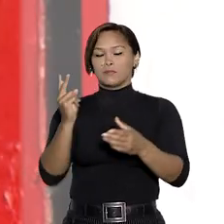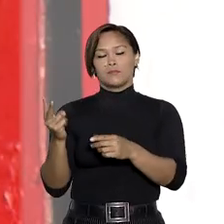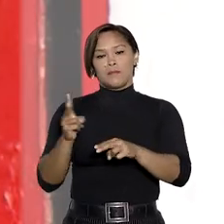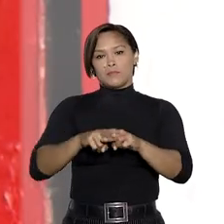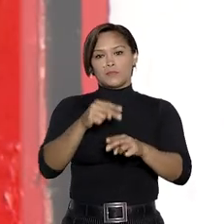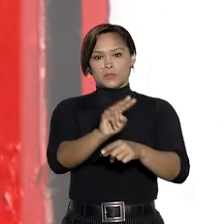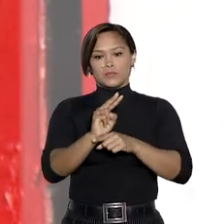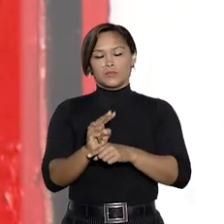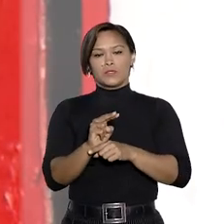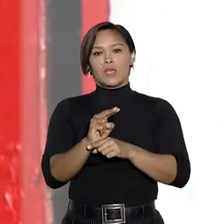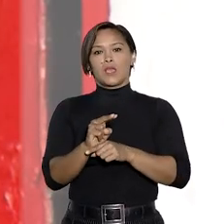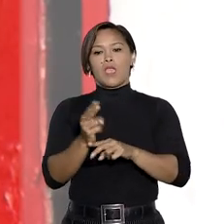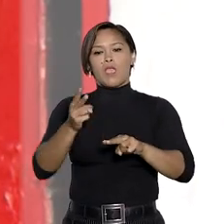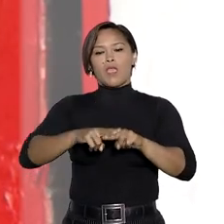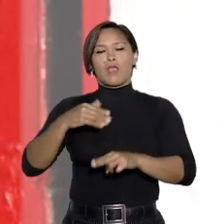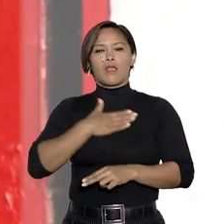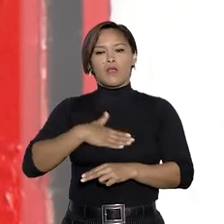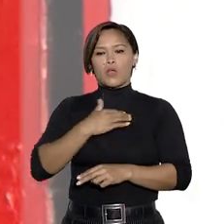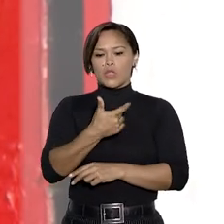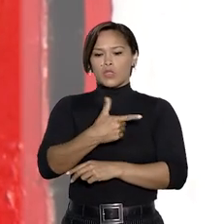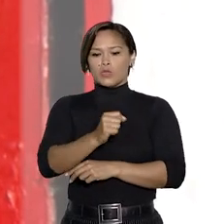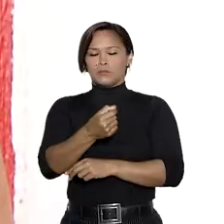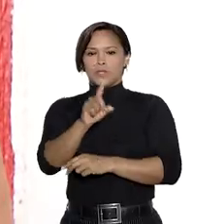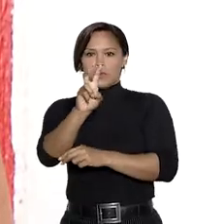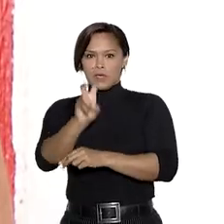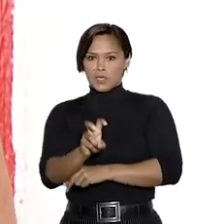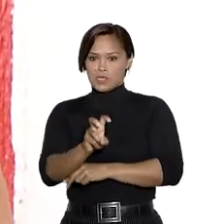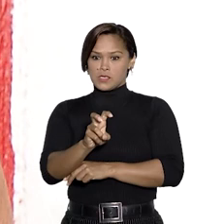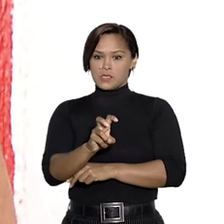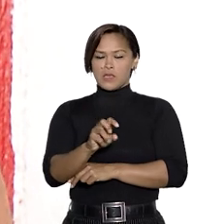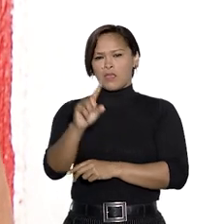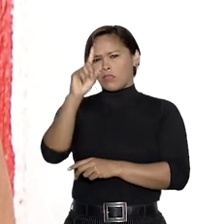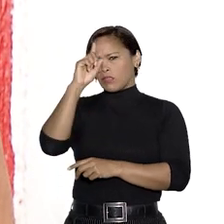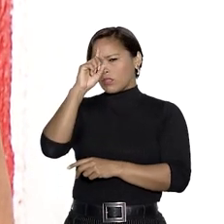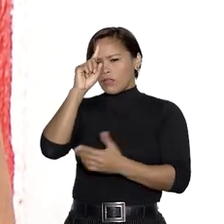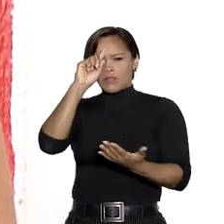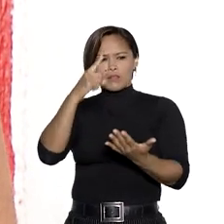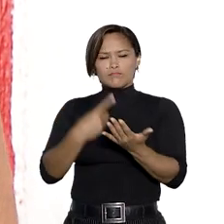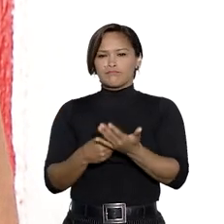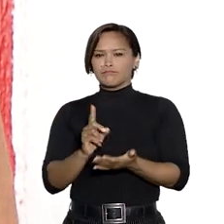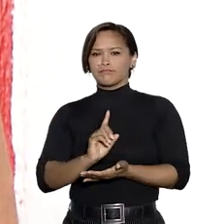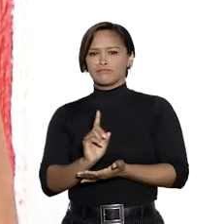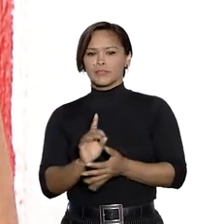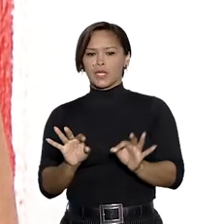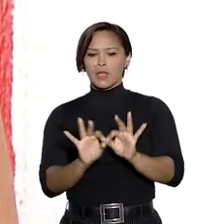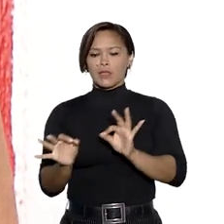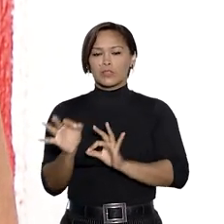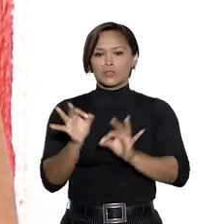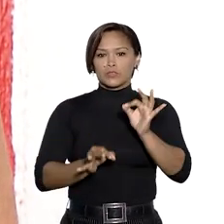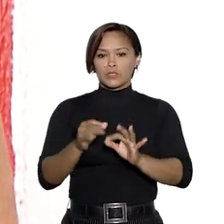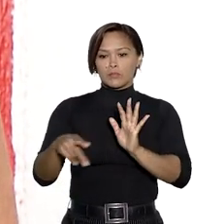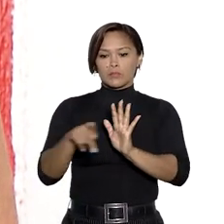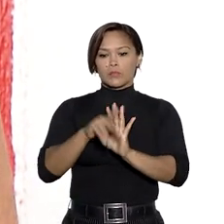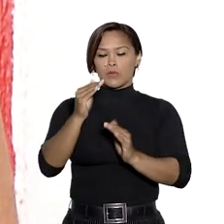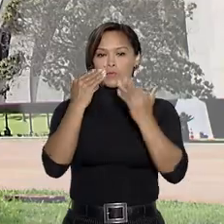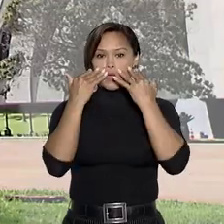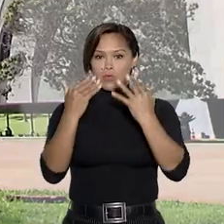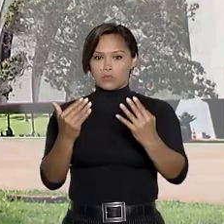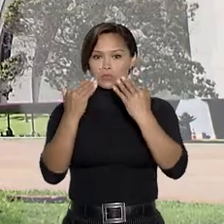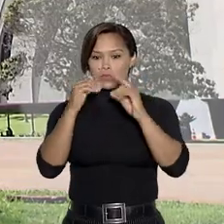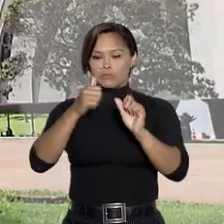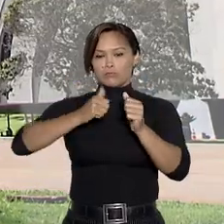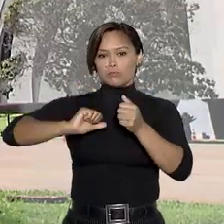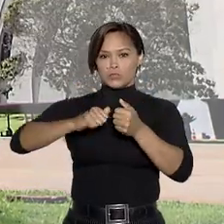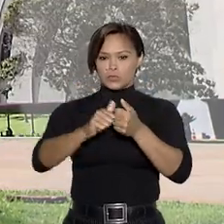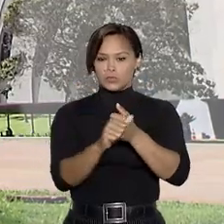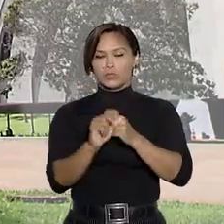de um homem que está preso desde agosto de 2015 e ainda sem data definida para a sessão de julgamento do Tribunal do Júri. No